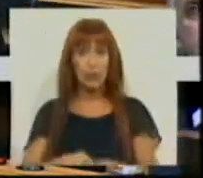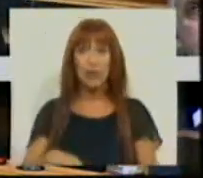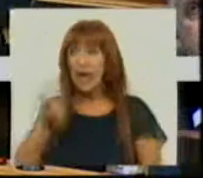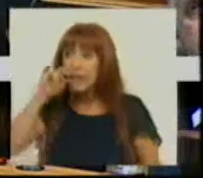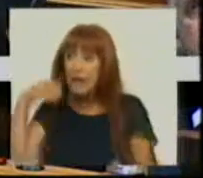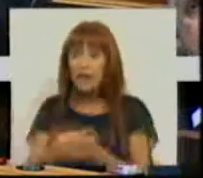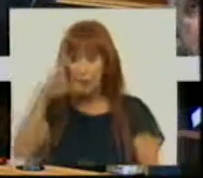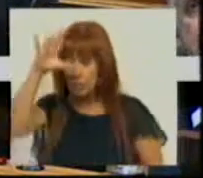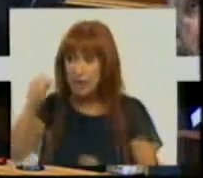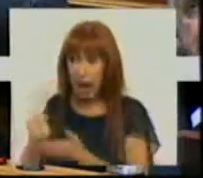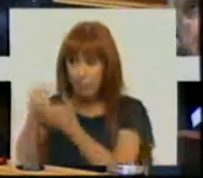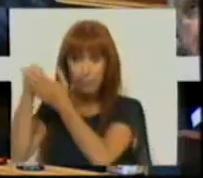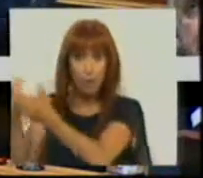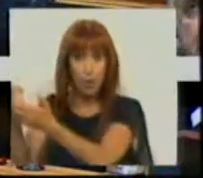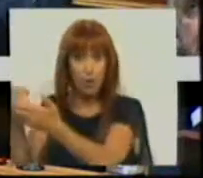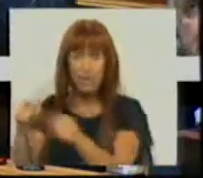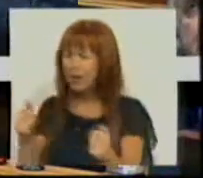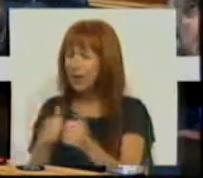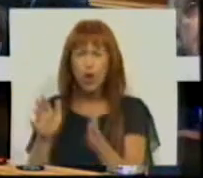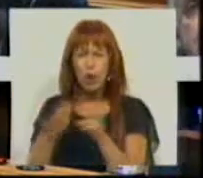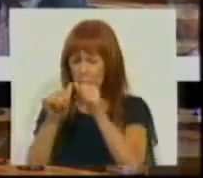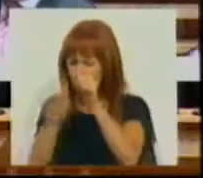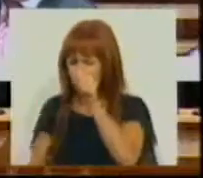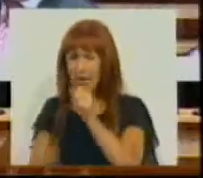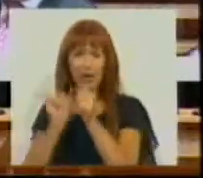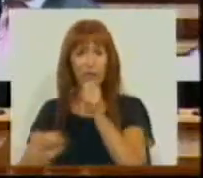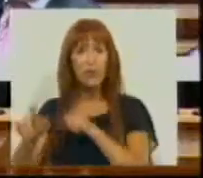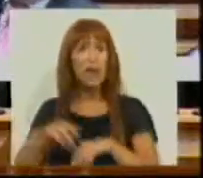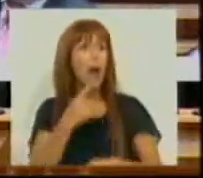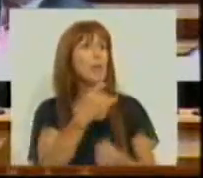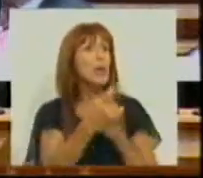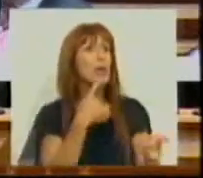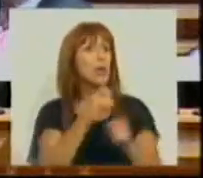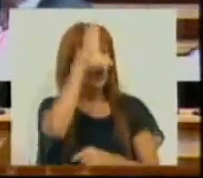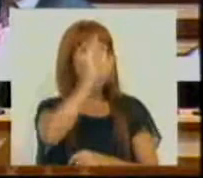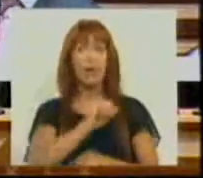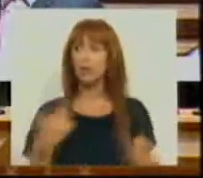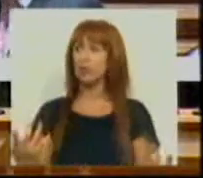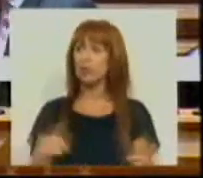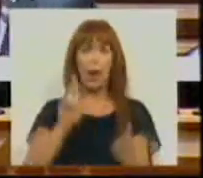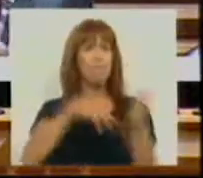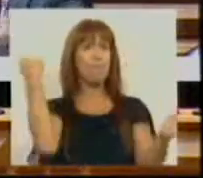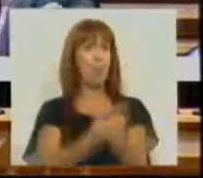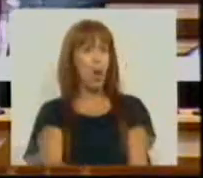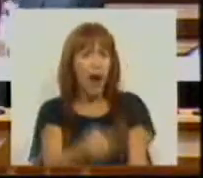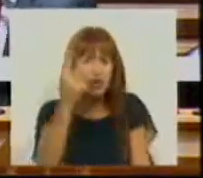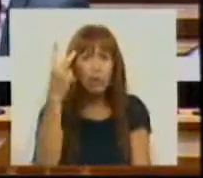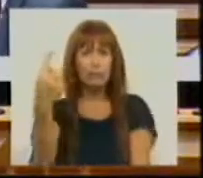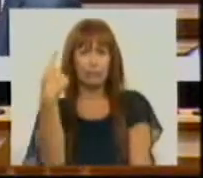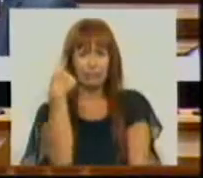defesa do Governo que apoia, que fez toda a sua intervenção a fazer perguntas a um Governo que já saiu há dois anos.